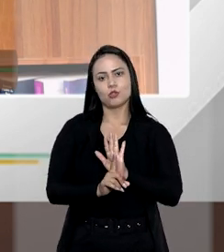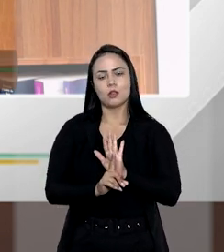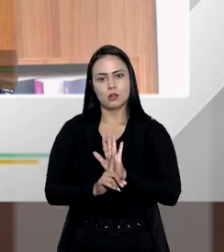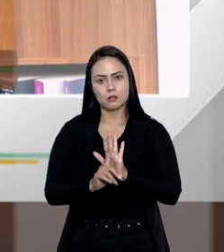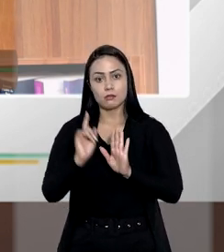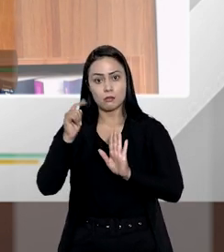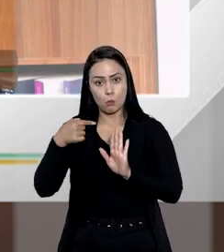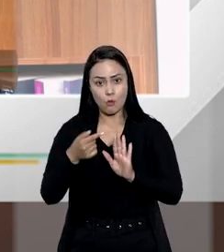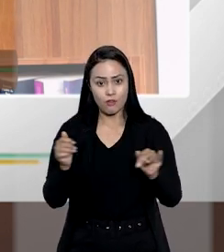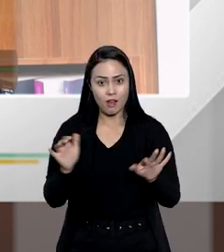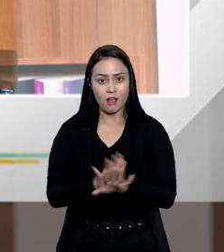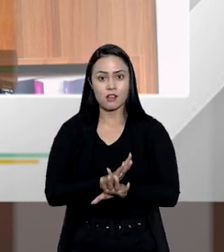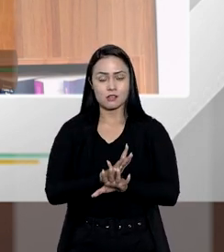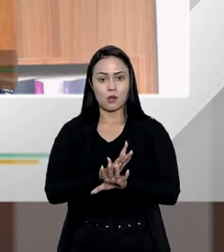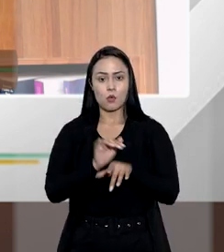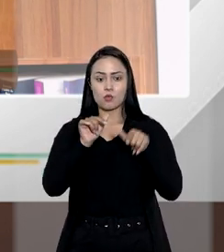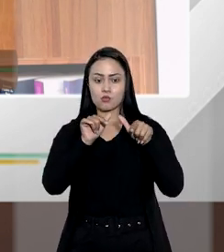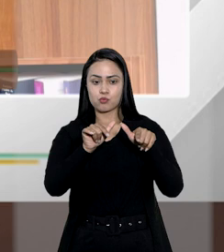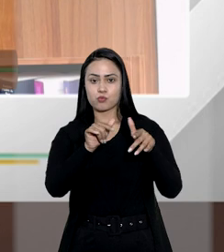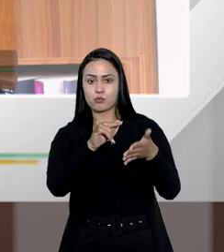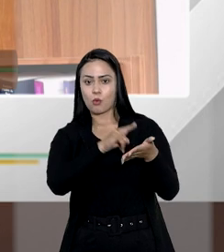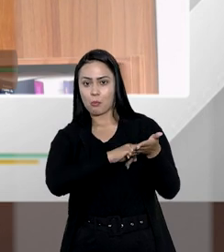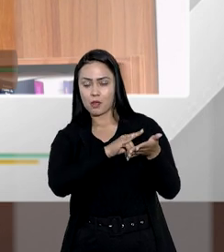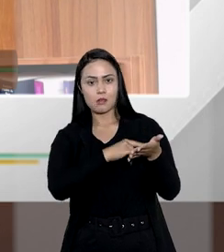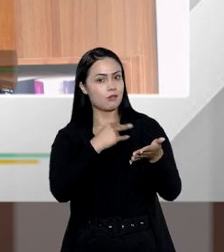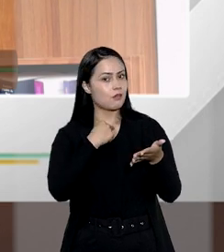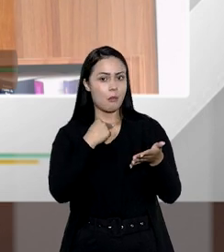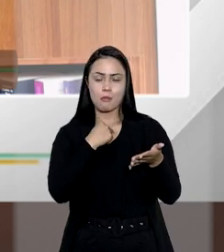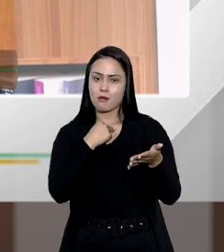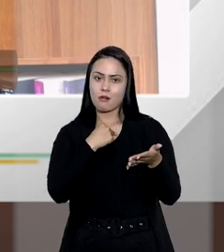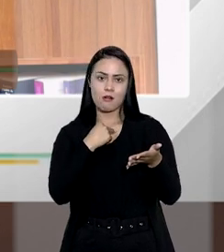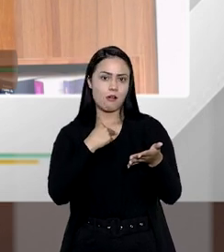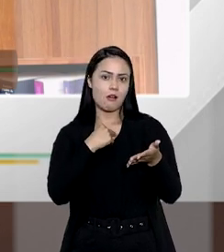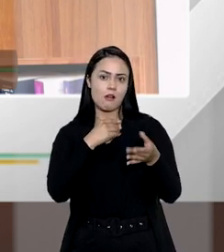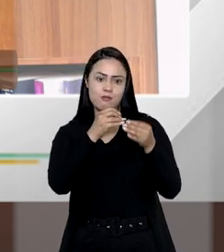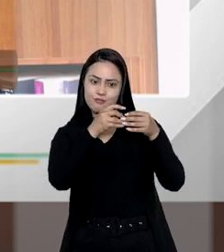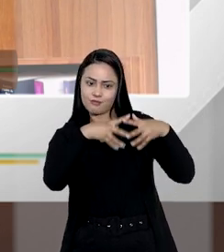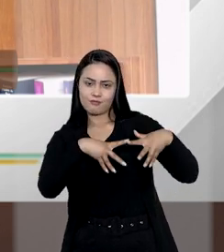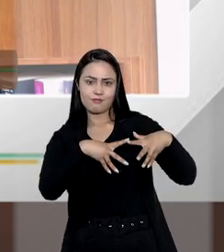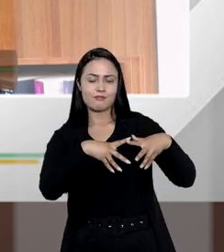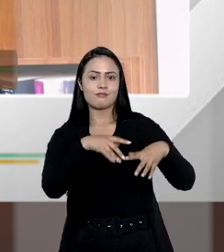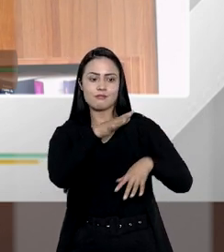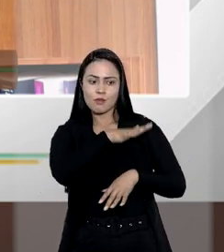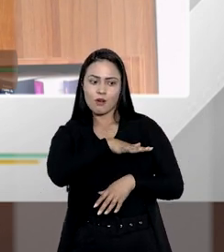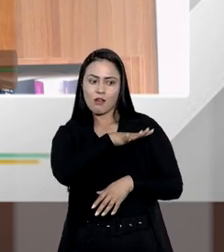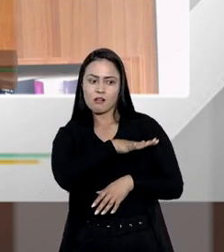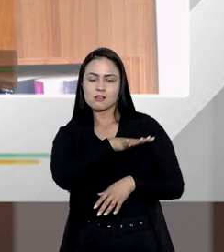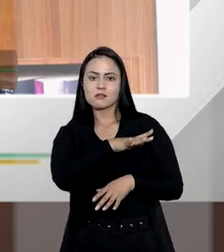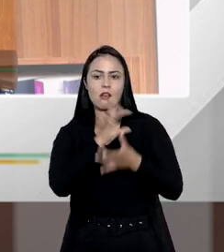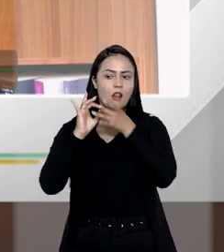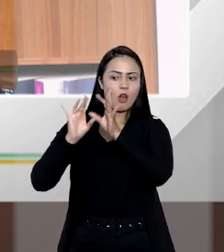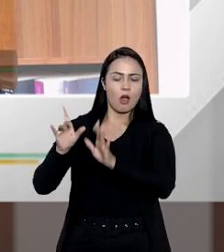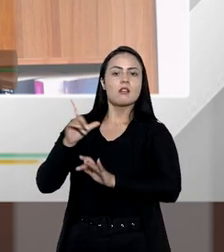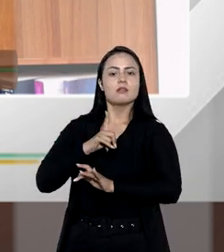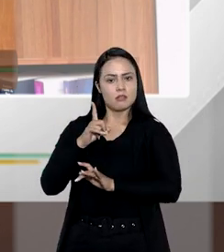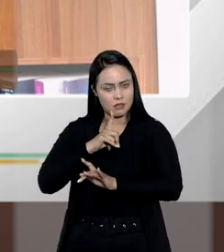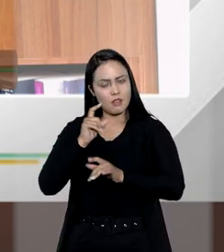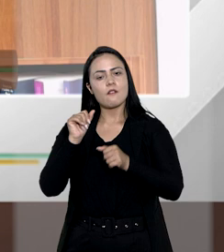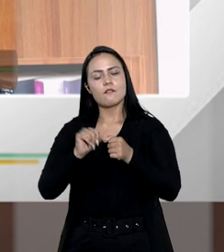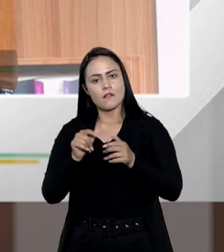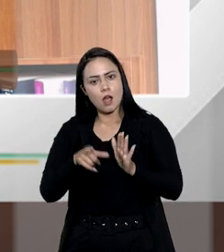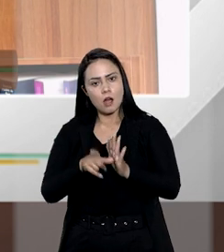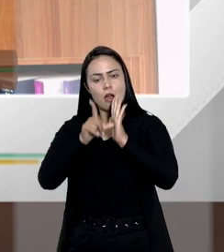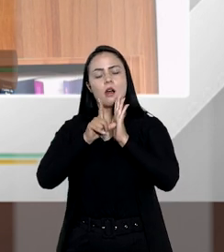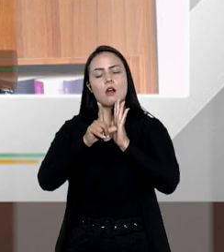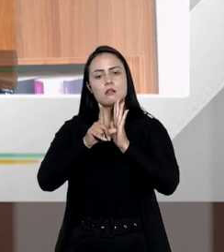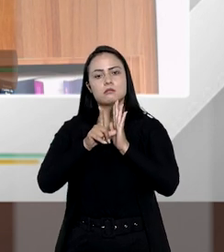sucessórios depois da finalização do inventário, ele não poderá ser prejudicado por essas renúncias que tenham sido feitas